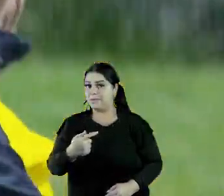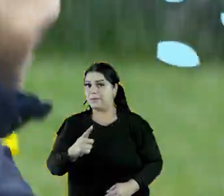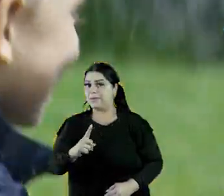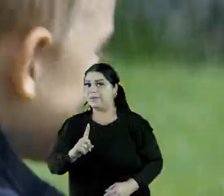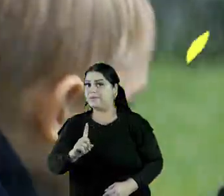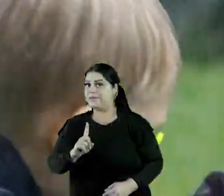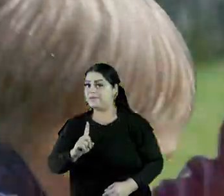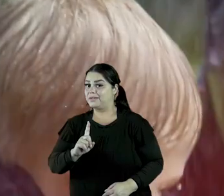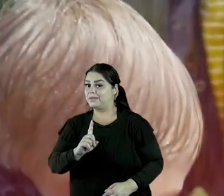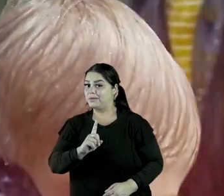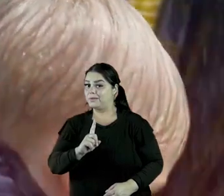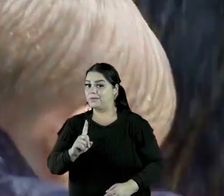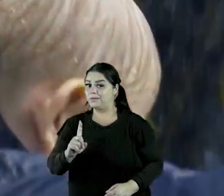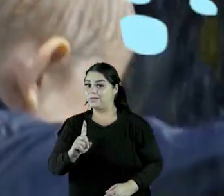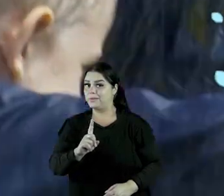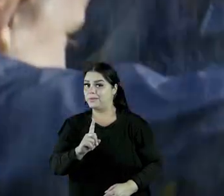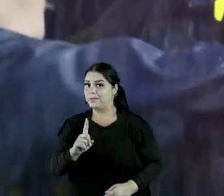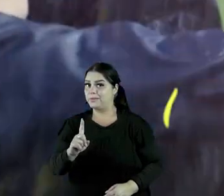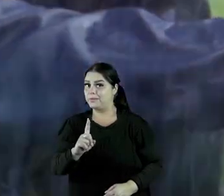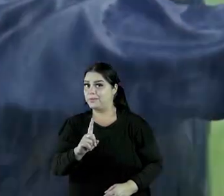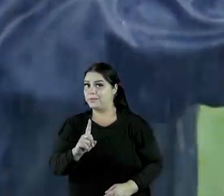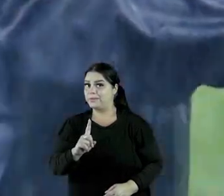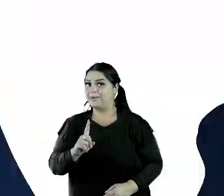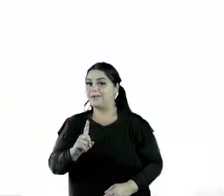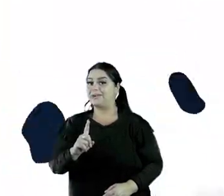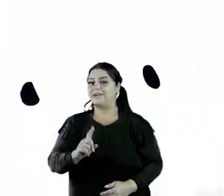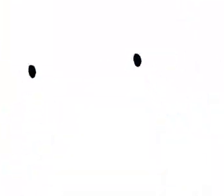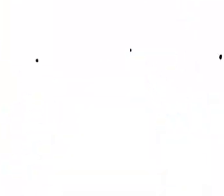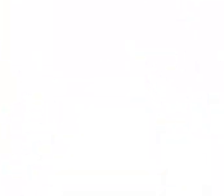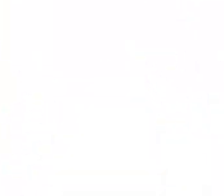2, 1.